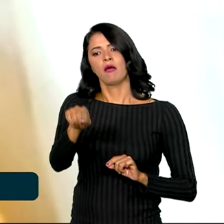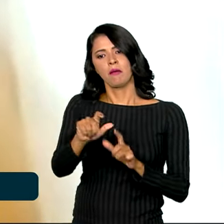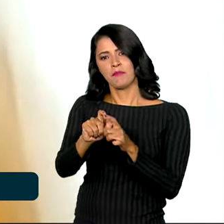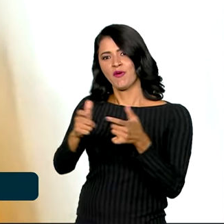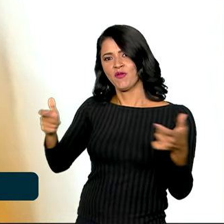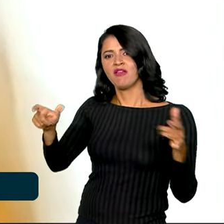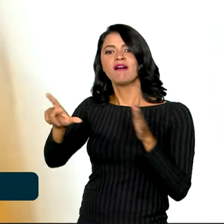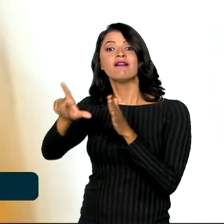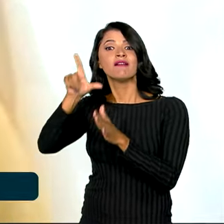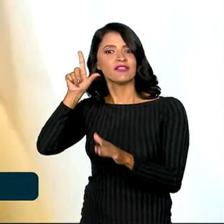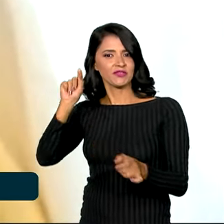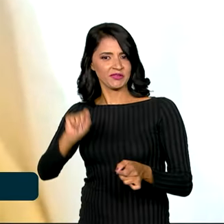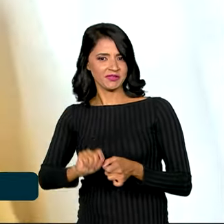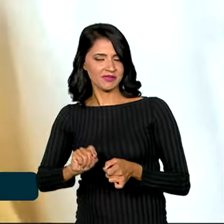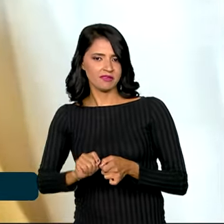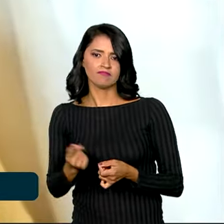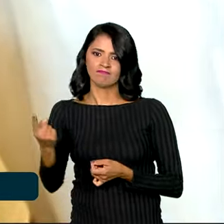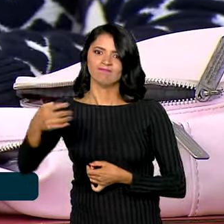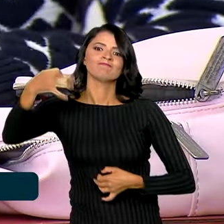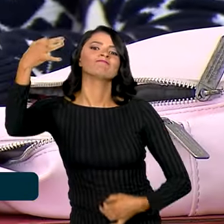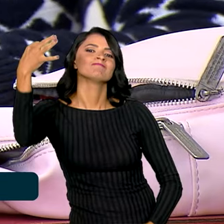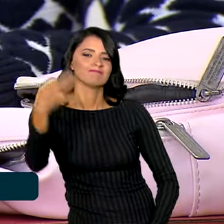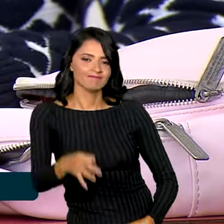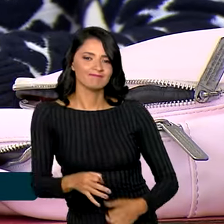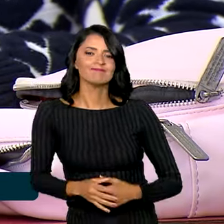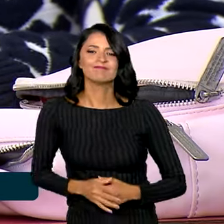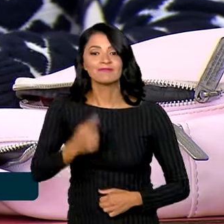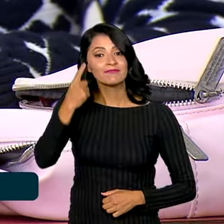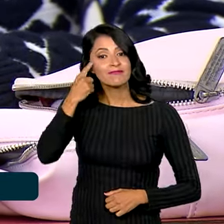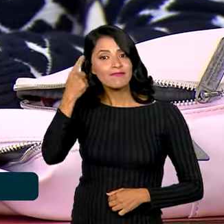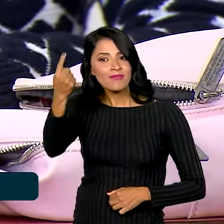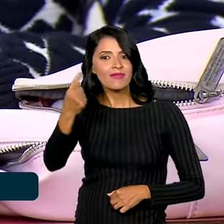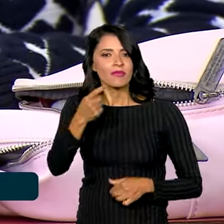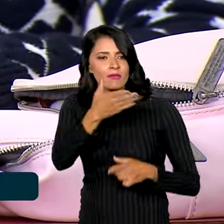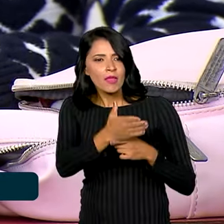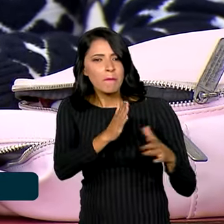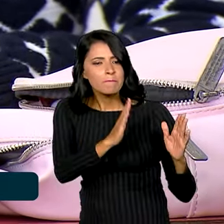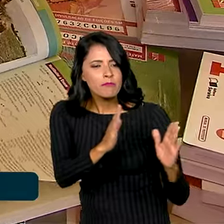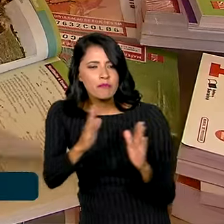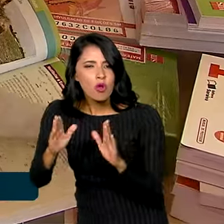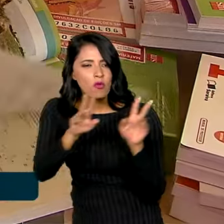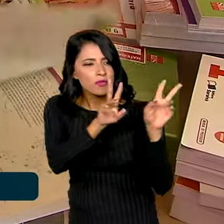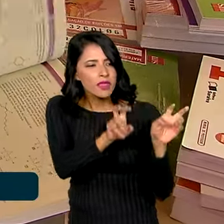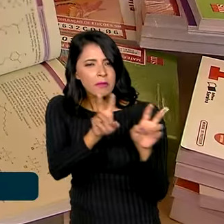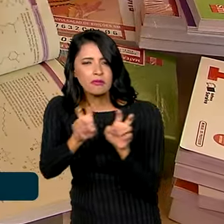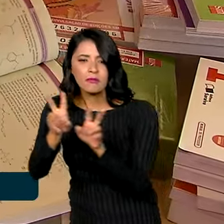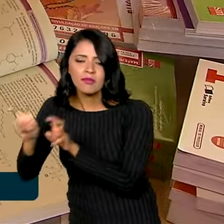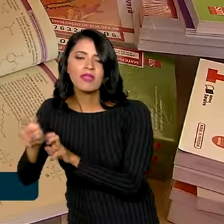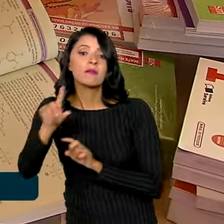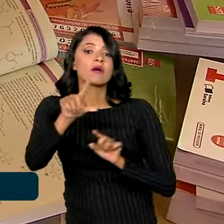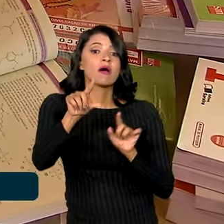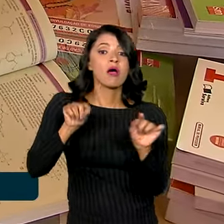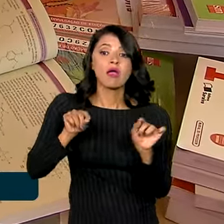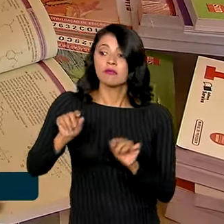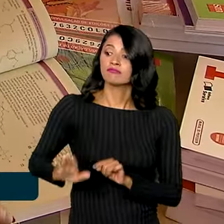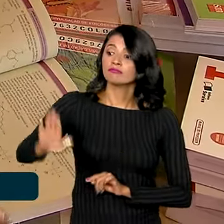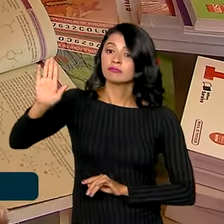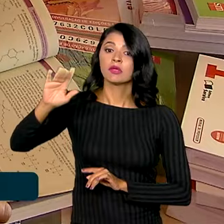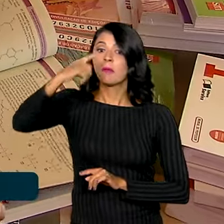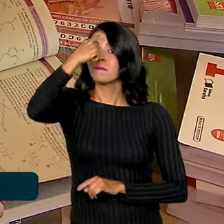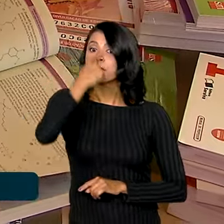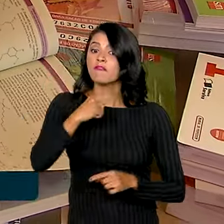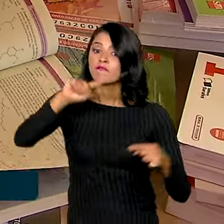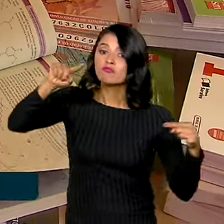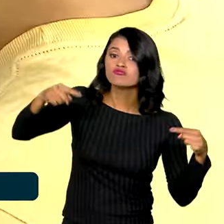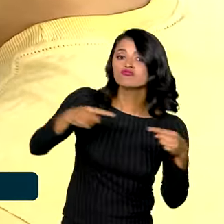maioria fazia. Larissa está certíssima. A ideia da divisão por blocos temáticos é selecionar o candidato com o perfil